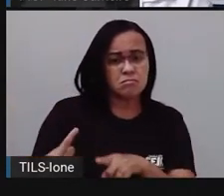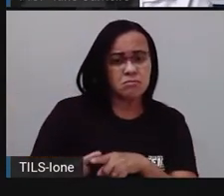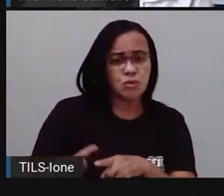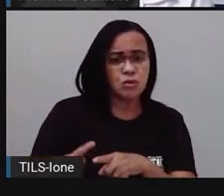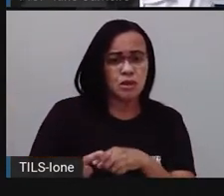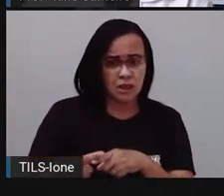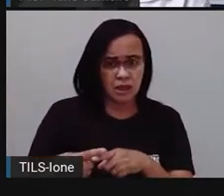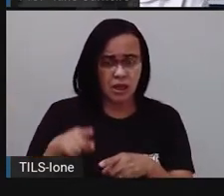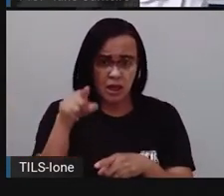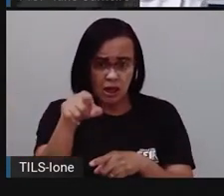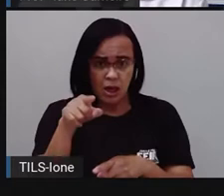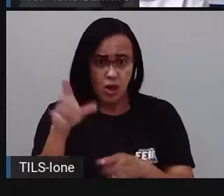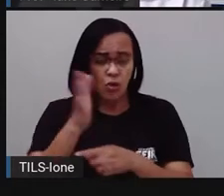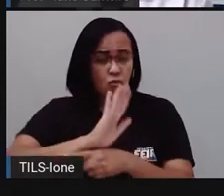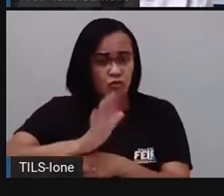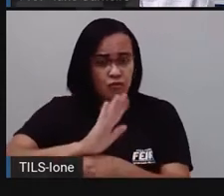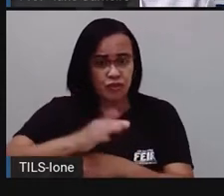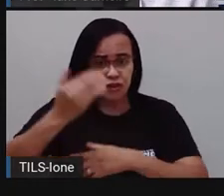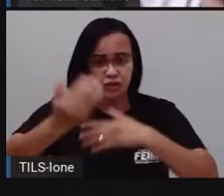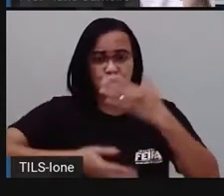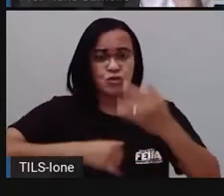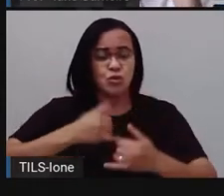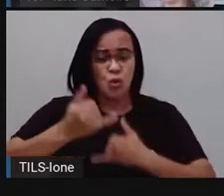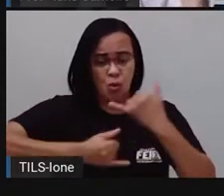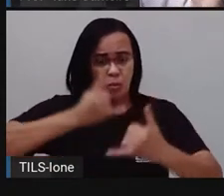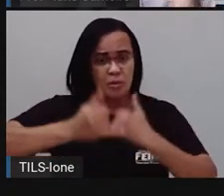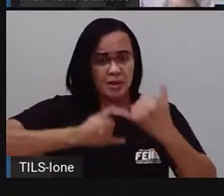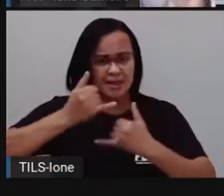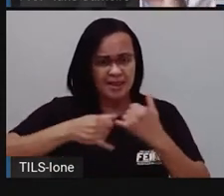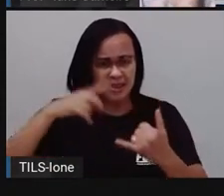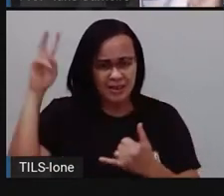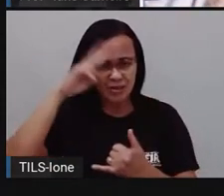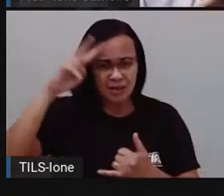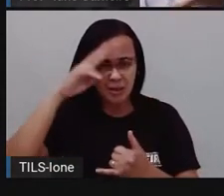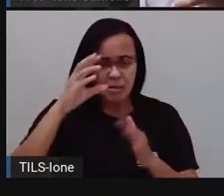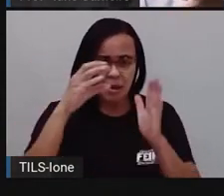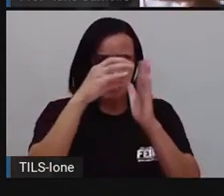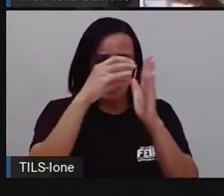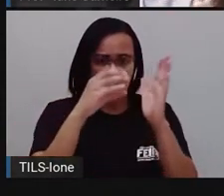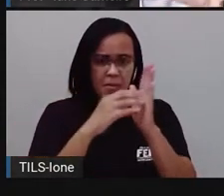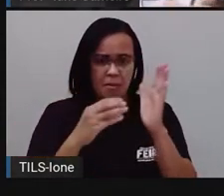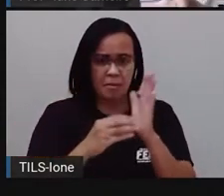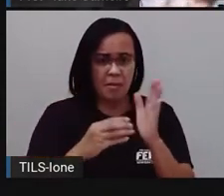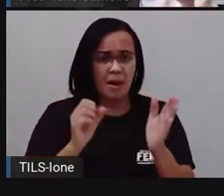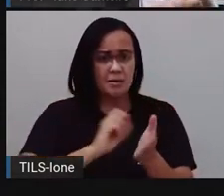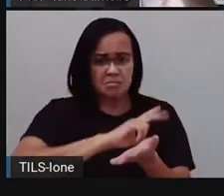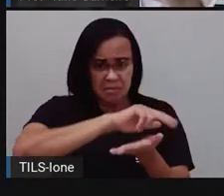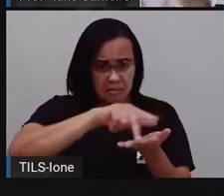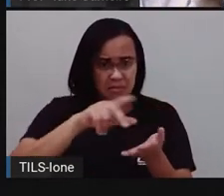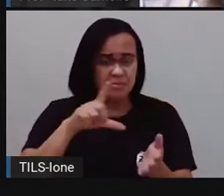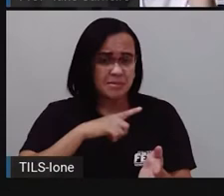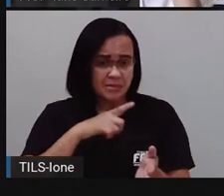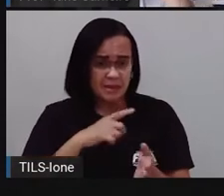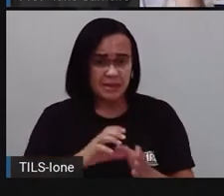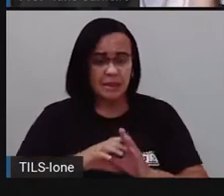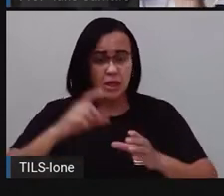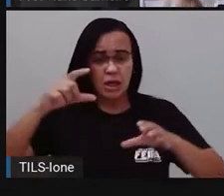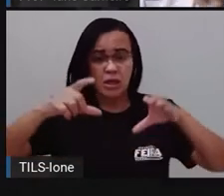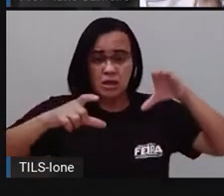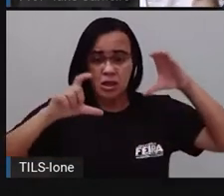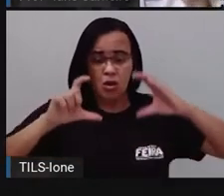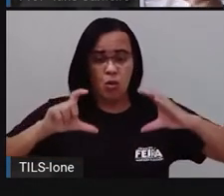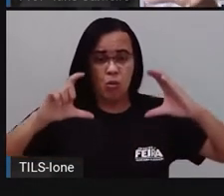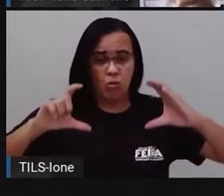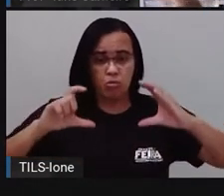crianças menores têm, né? De colocar, encaixar as peças dentro do joguinho, né? Daquele globo e que tinha